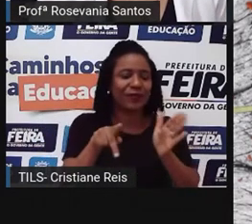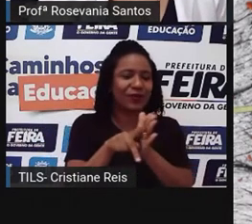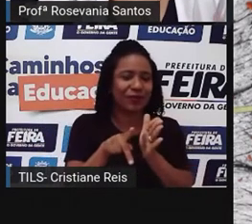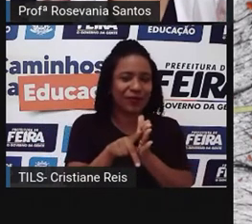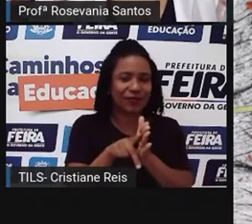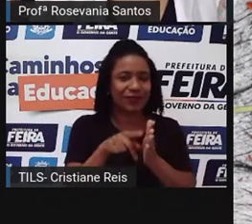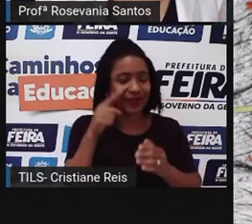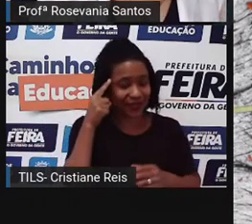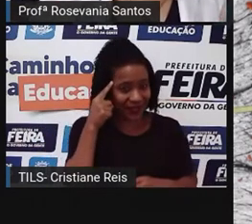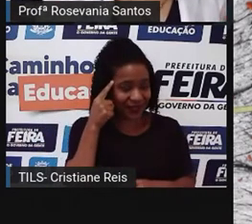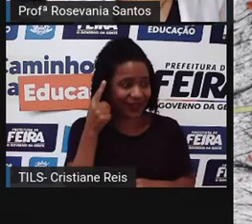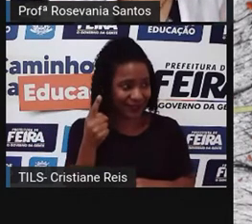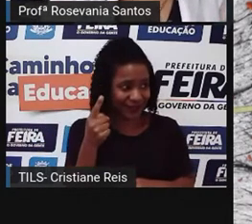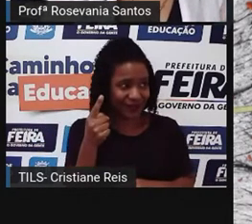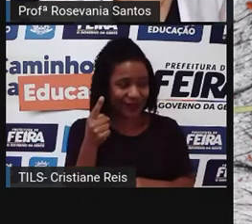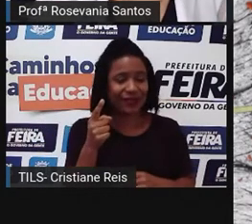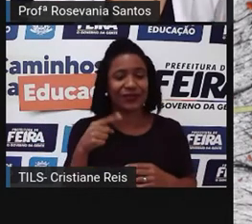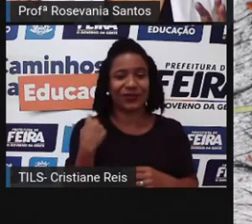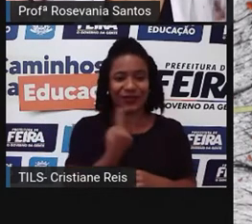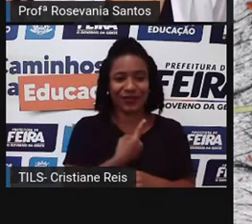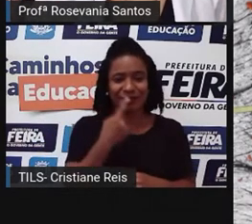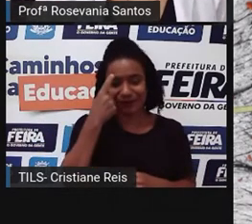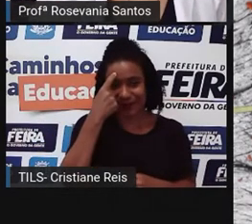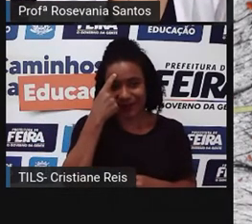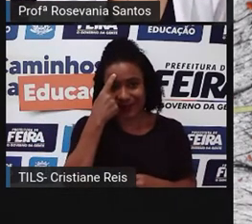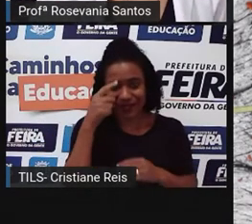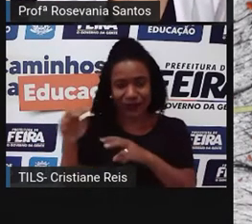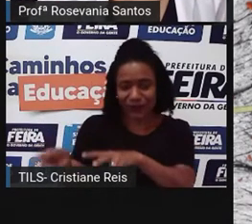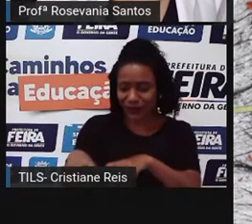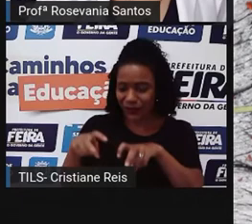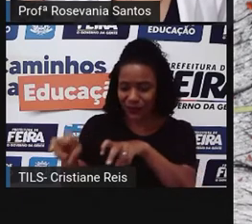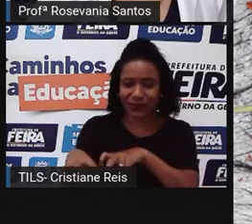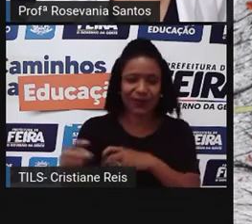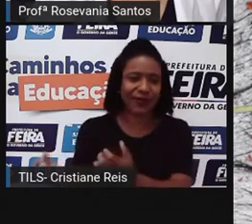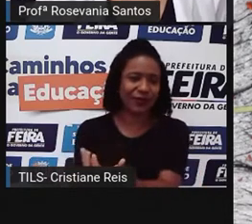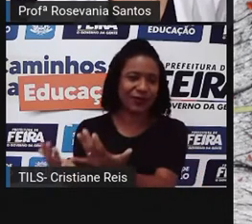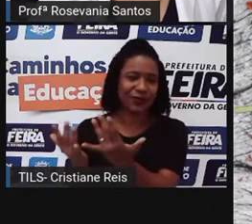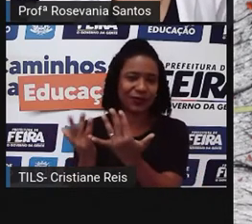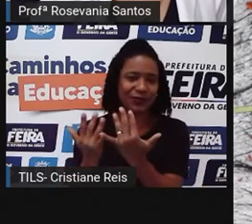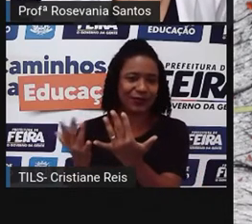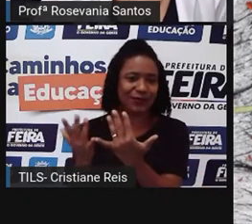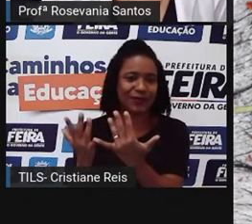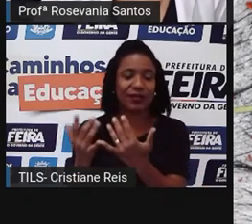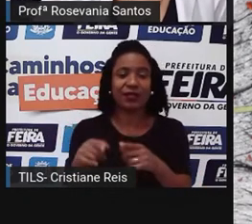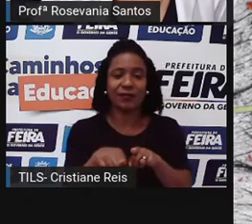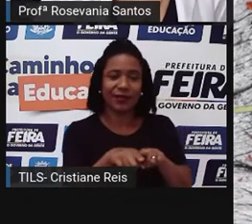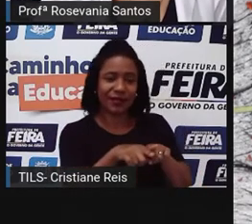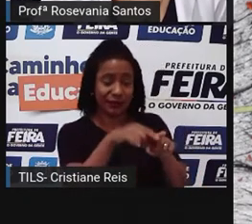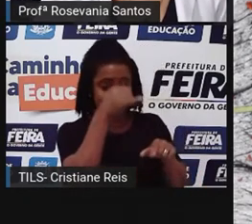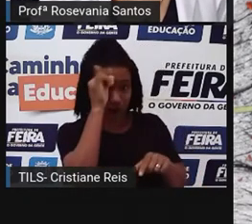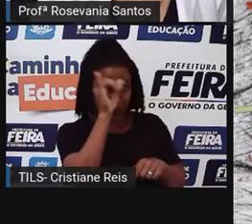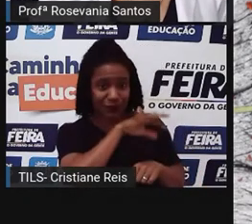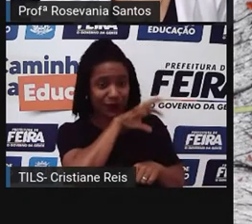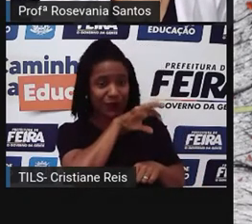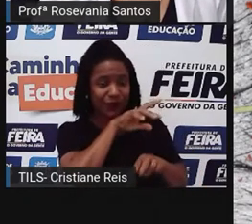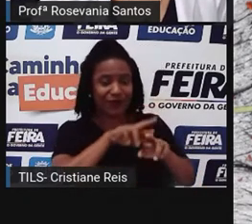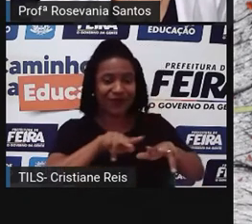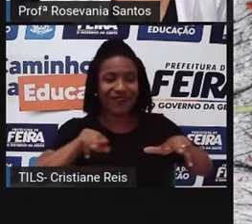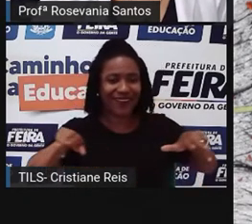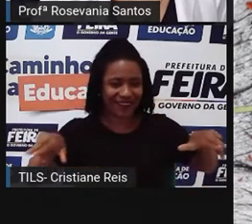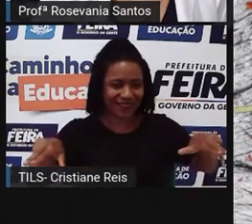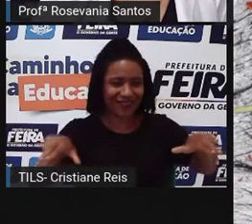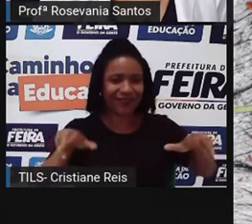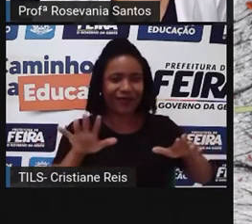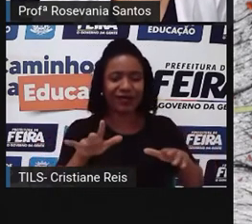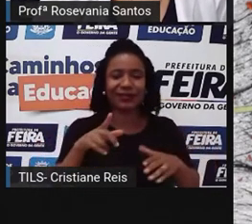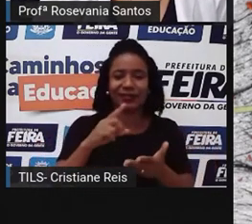que a gente sempre tem tendência, né? A falar só da agricultura e da pecuária. Mas ali, né? A gente está percebendo que tem uma série de coisas, né?